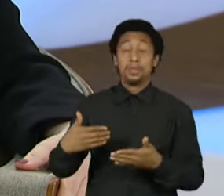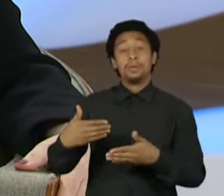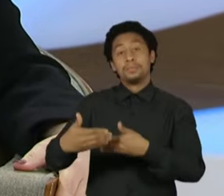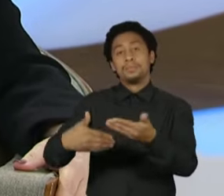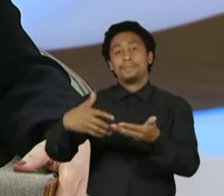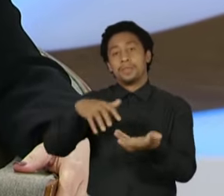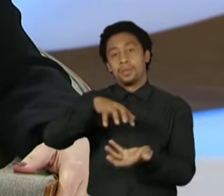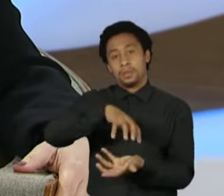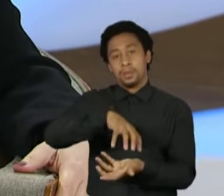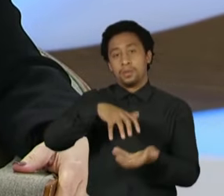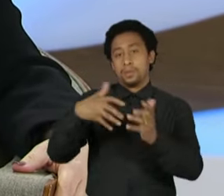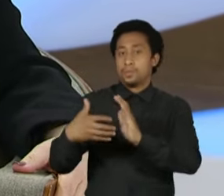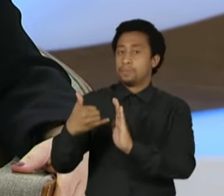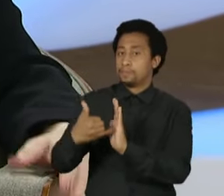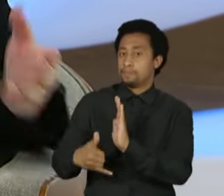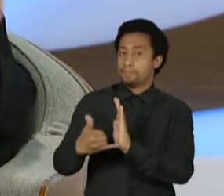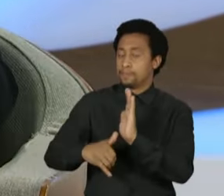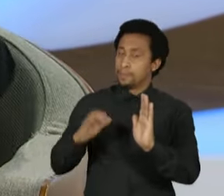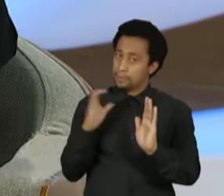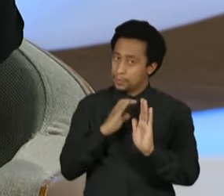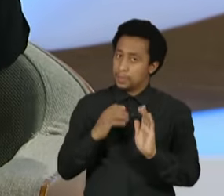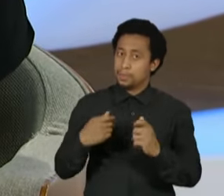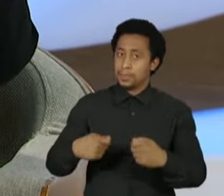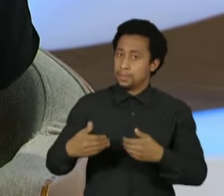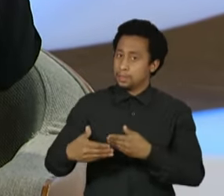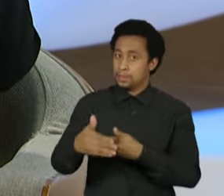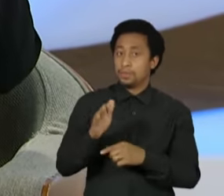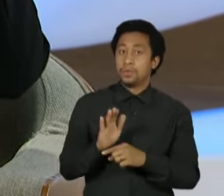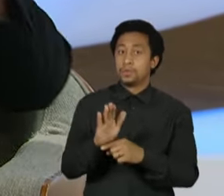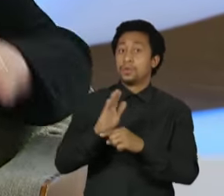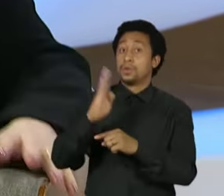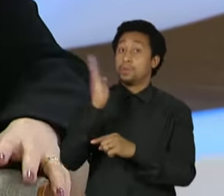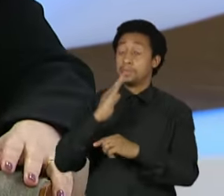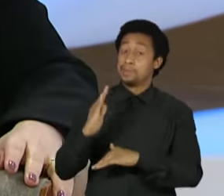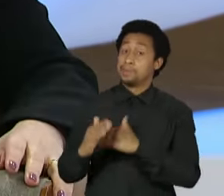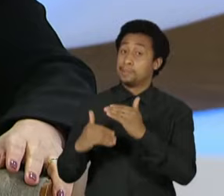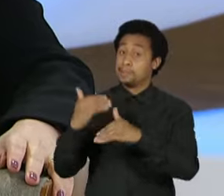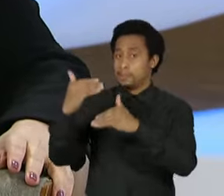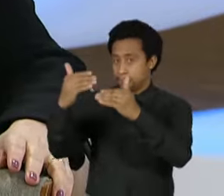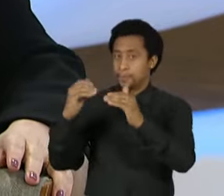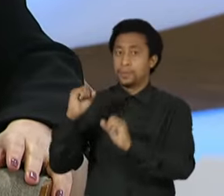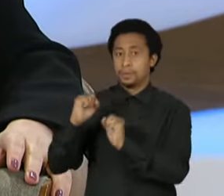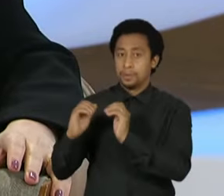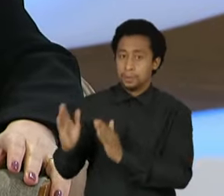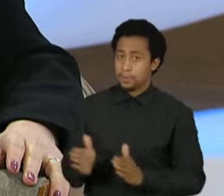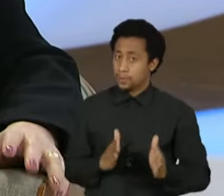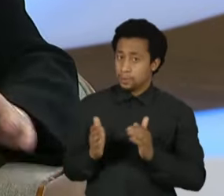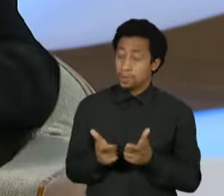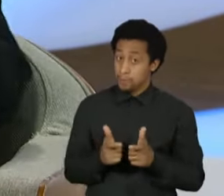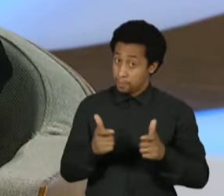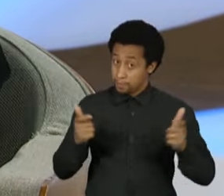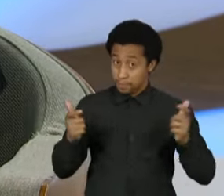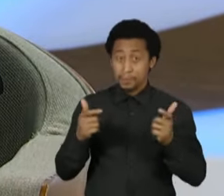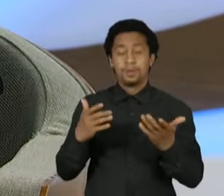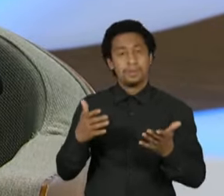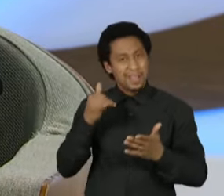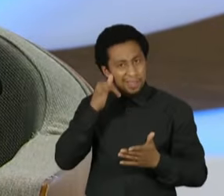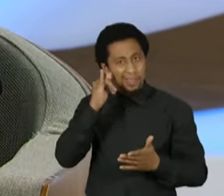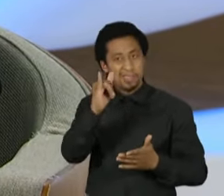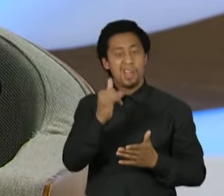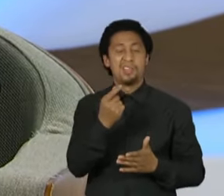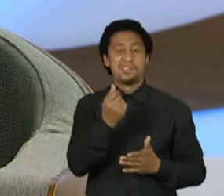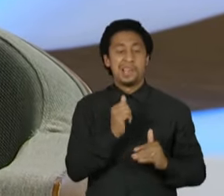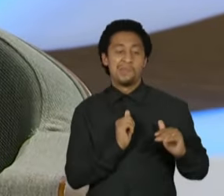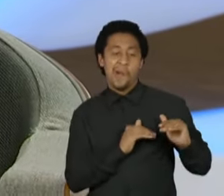tributária, é essa que vai fazer o Brasil voltar a crescer. Vai aumentar a produtividade, vai acabar com a cumulatividade, vai fazer que,